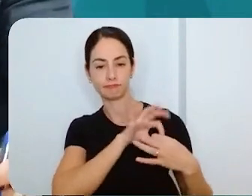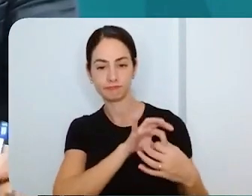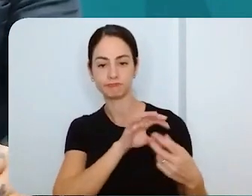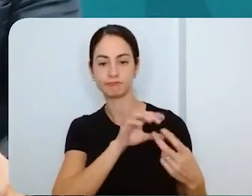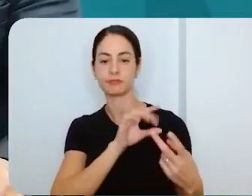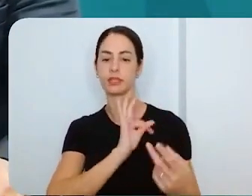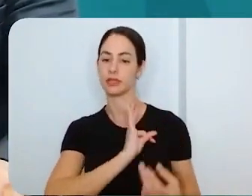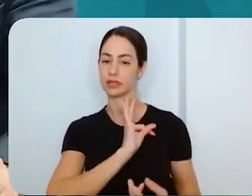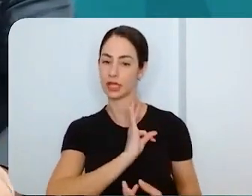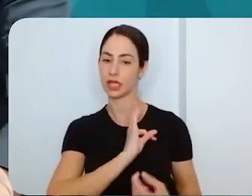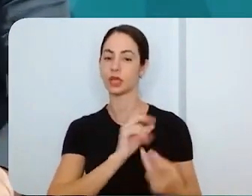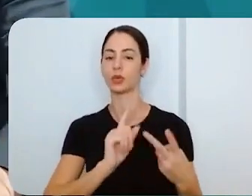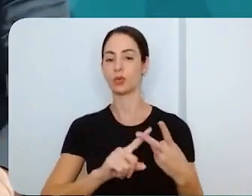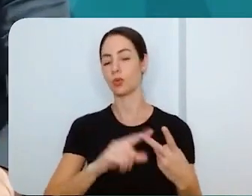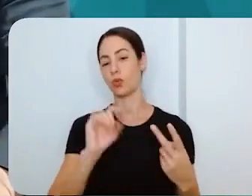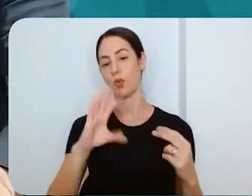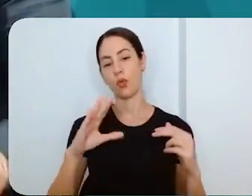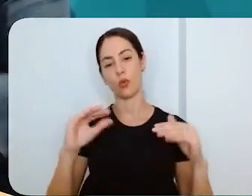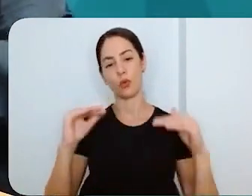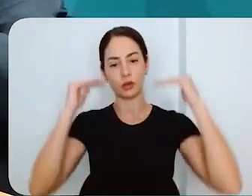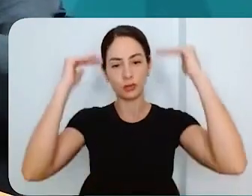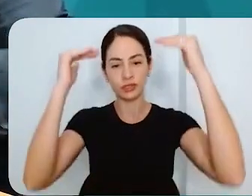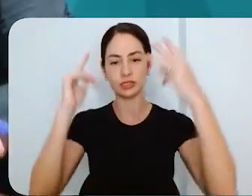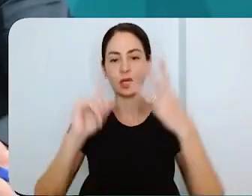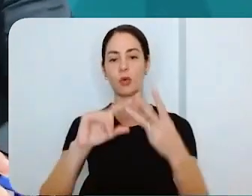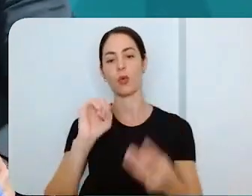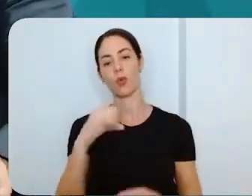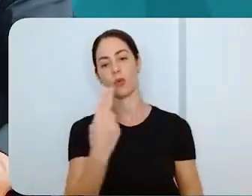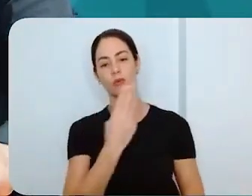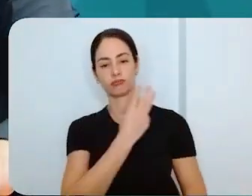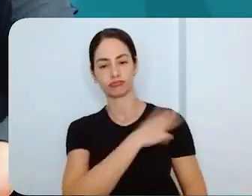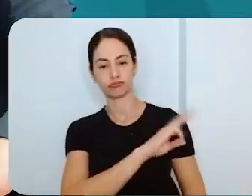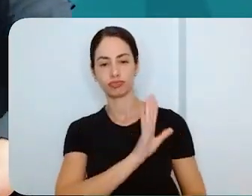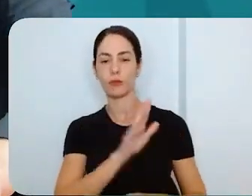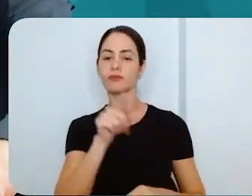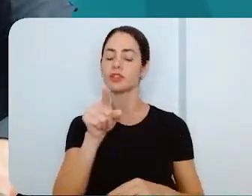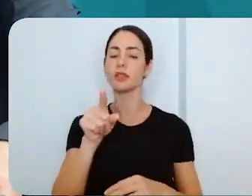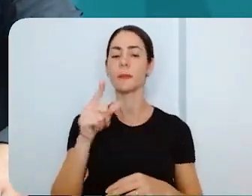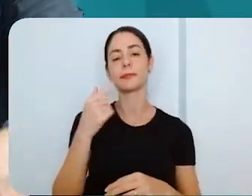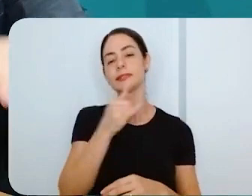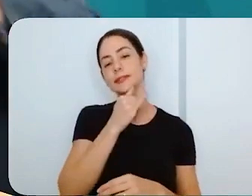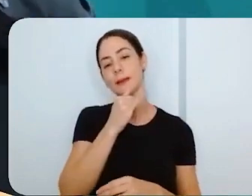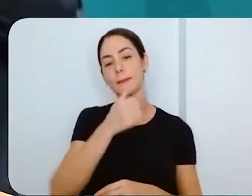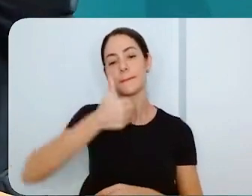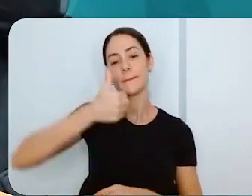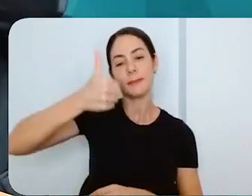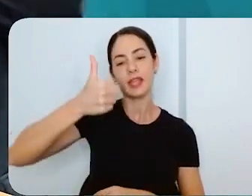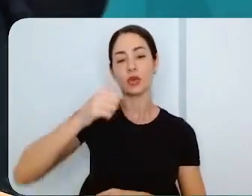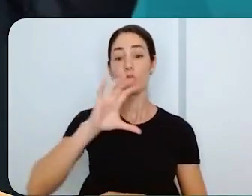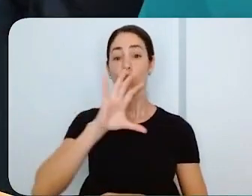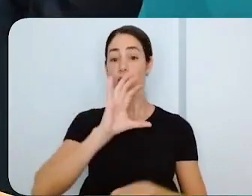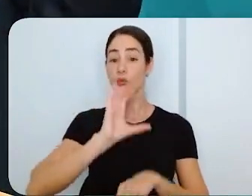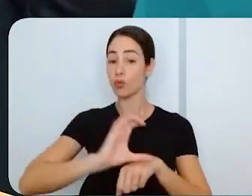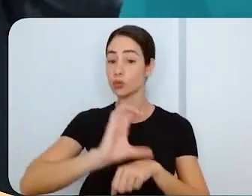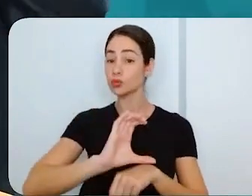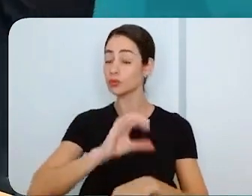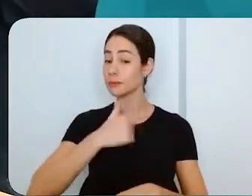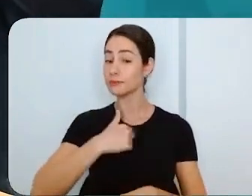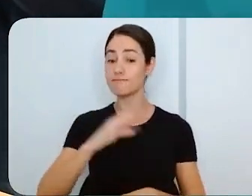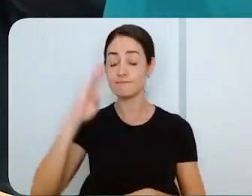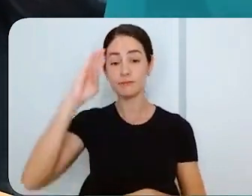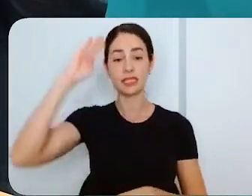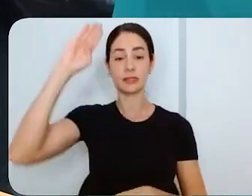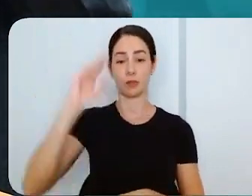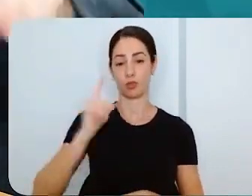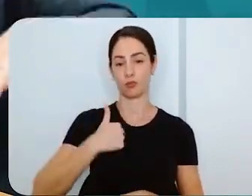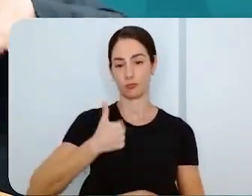ou graduação. Como é que funcionam essas escolhas, né? Ele vai colocar em ordem de prioridade. Então, olha, esse curso é o que eu mais quero fazer. Então ele